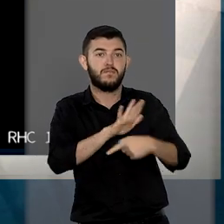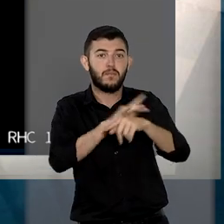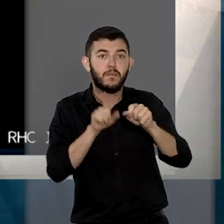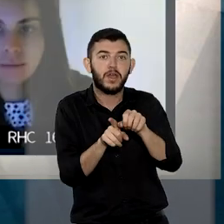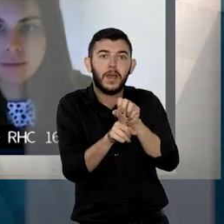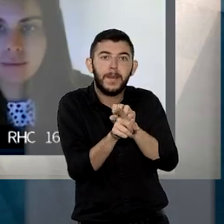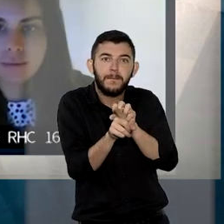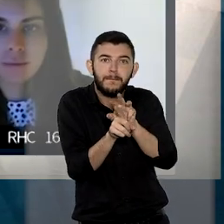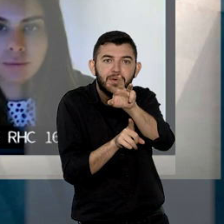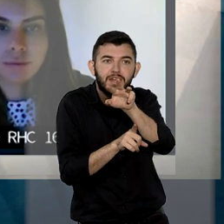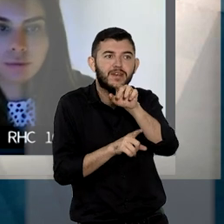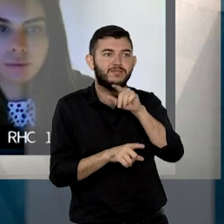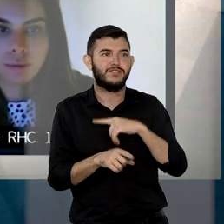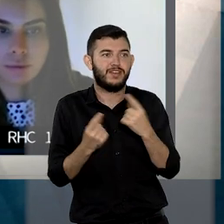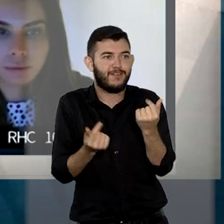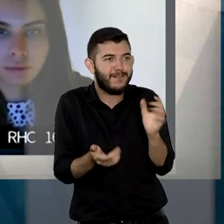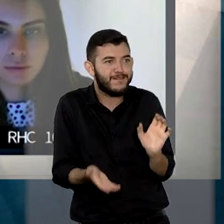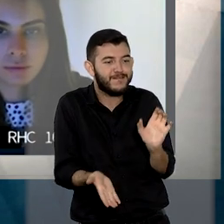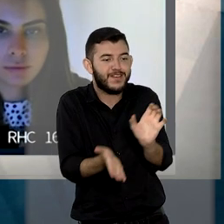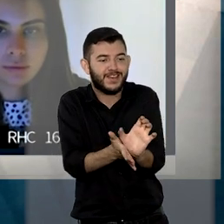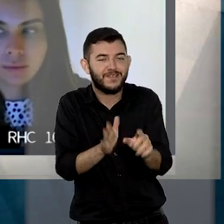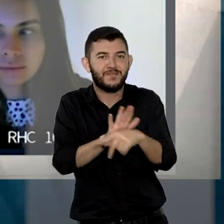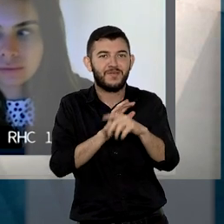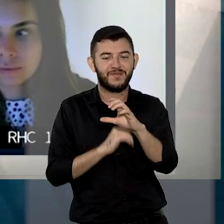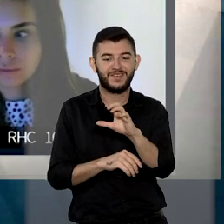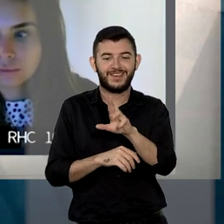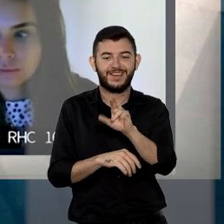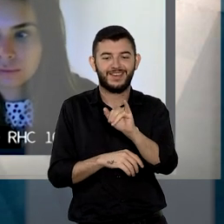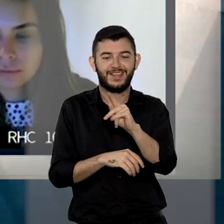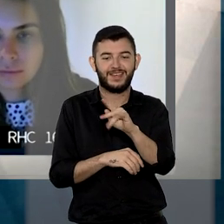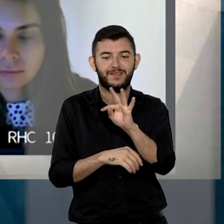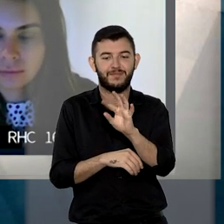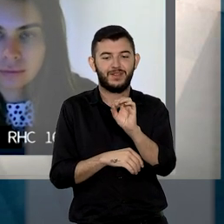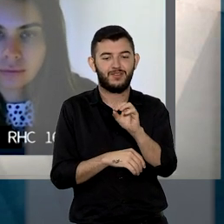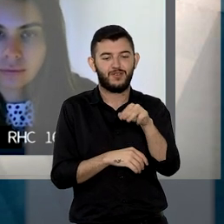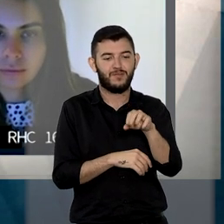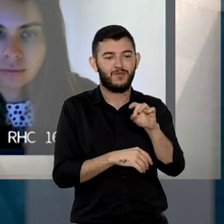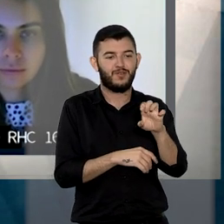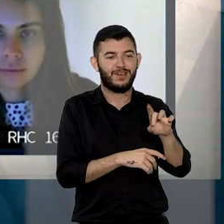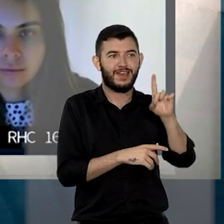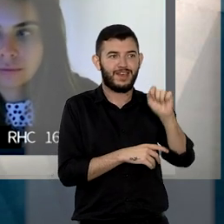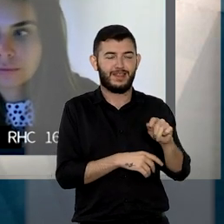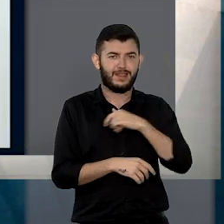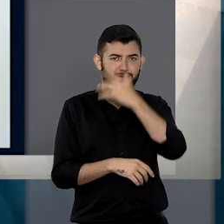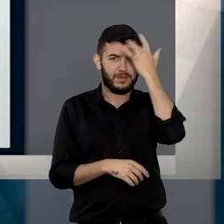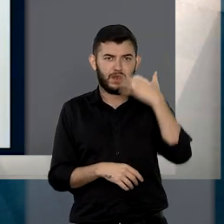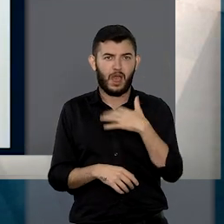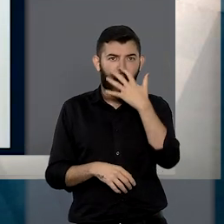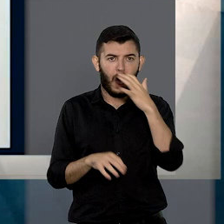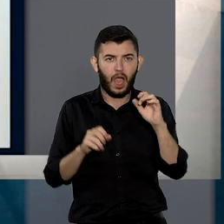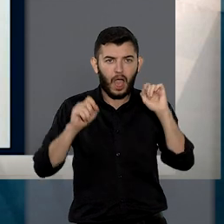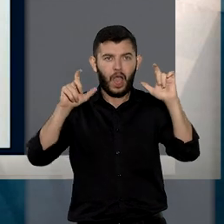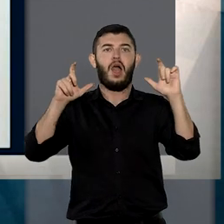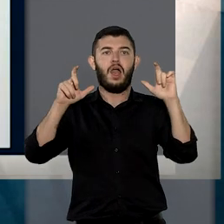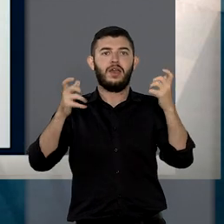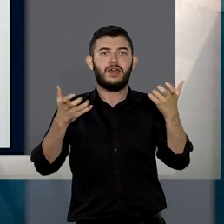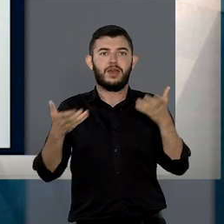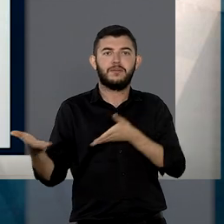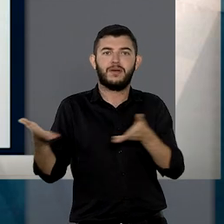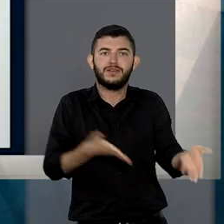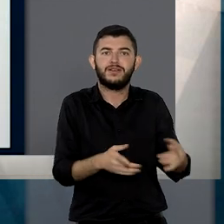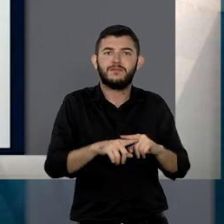envolvendo investimentos em criptomoedas. O mercado das criptomoedas está em alta, chamando a atenção de muitas